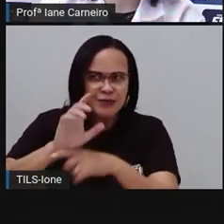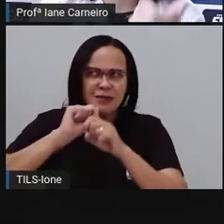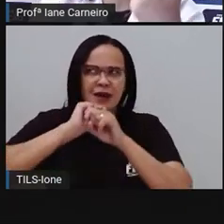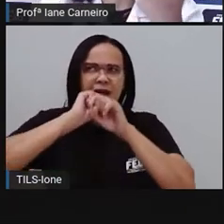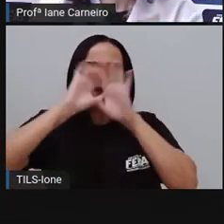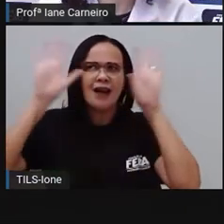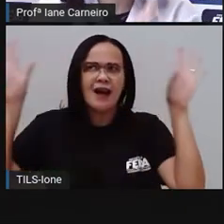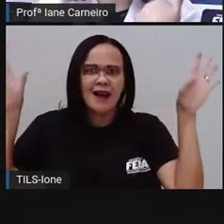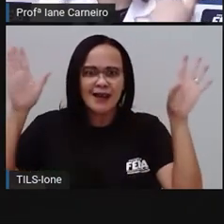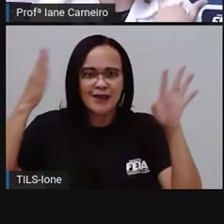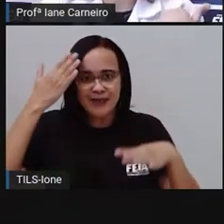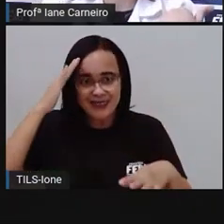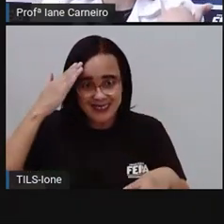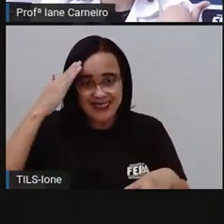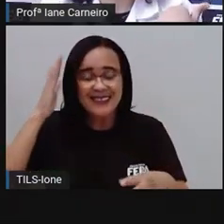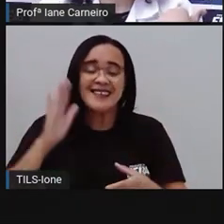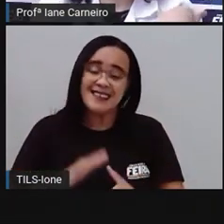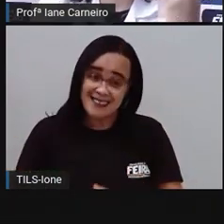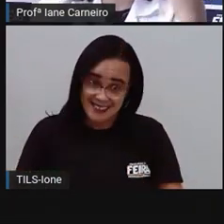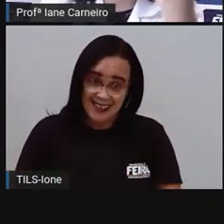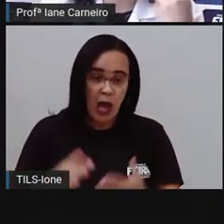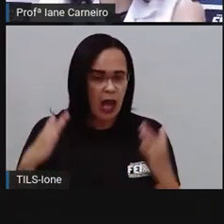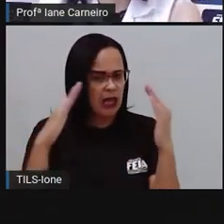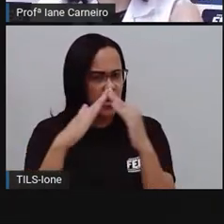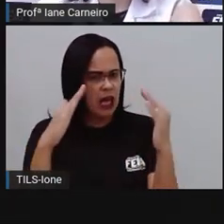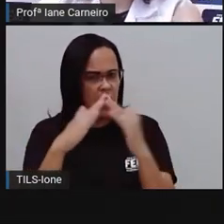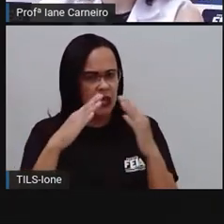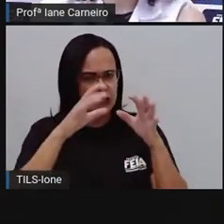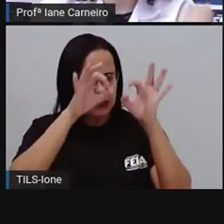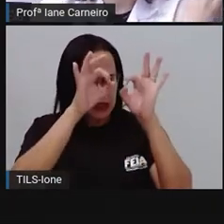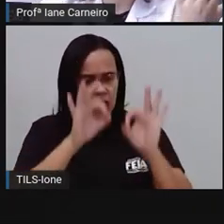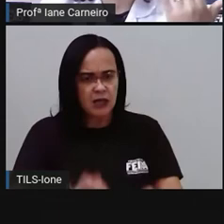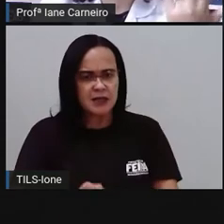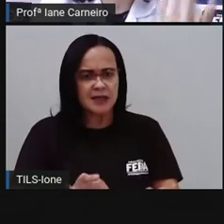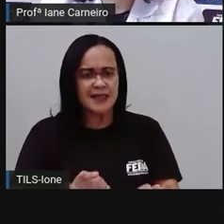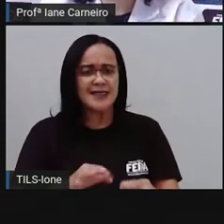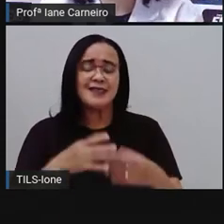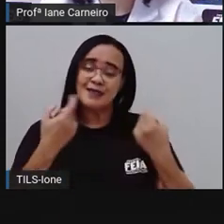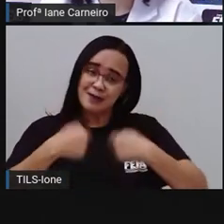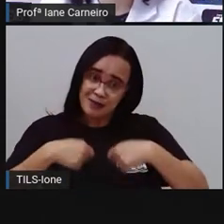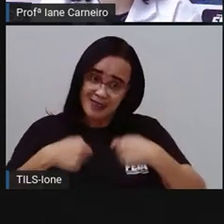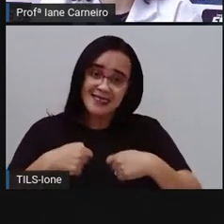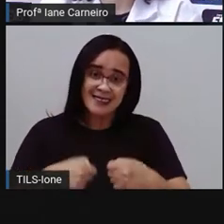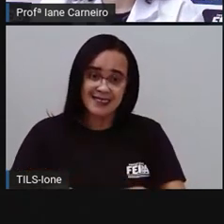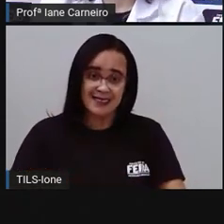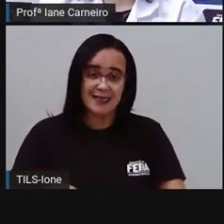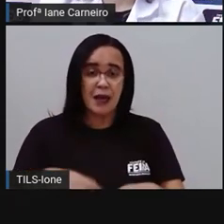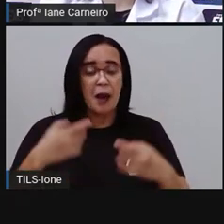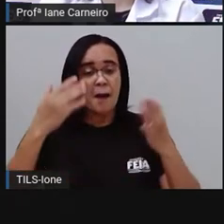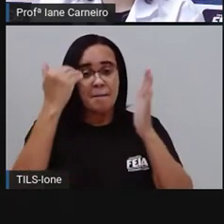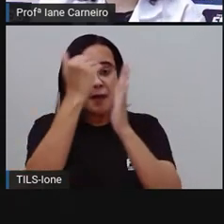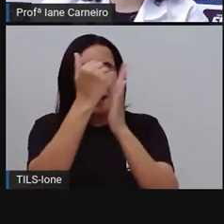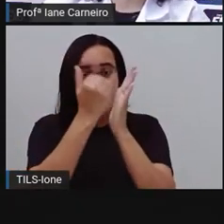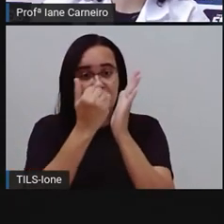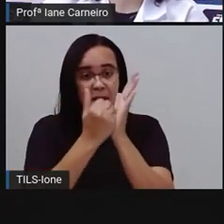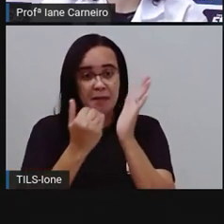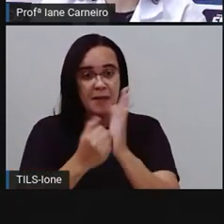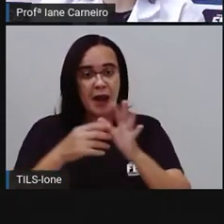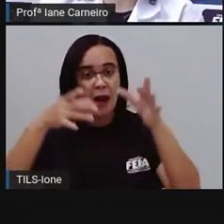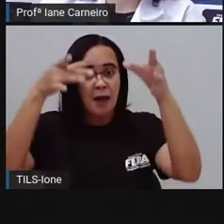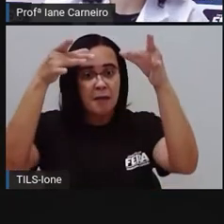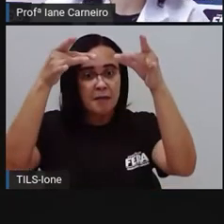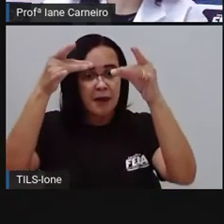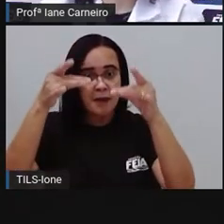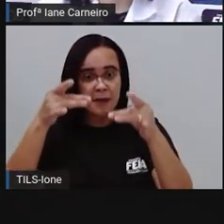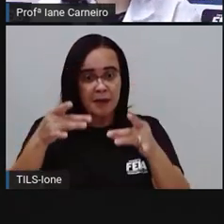faltando o endereço da minha casa, as descrições da minha casa para que Dani consiga chegar nela. Como é que ela vai encontrar